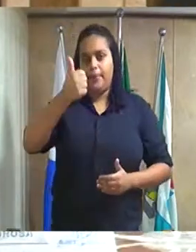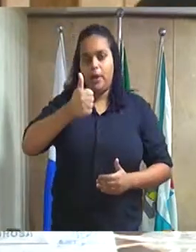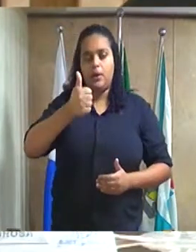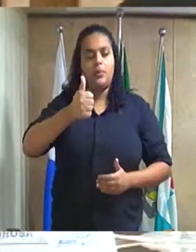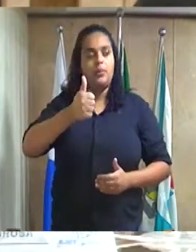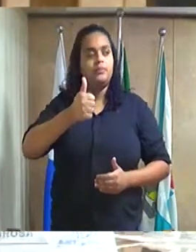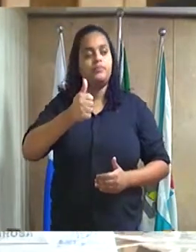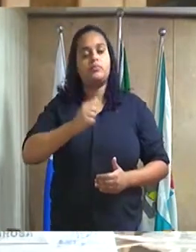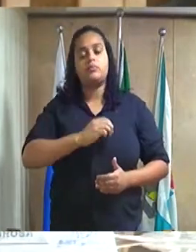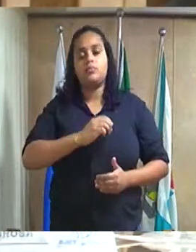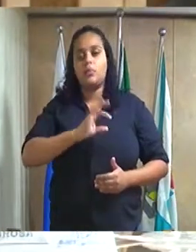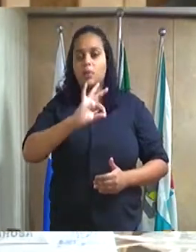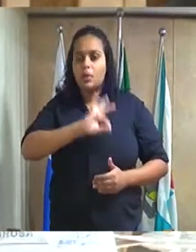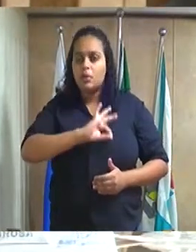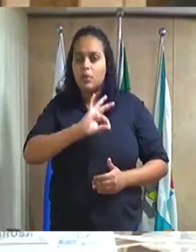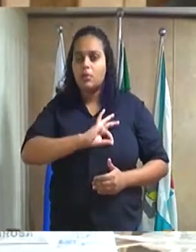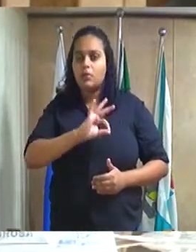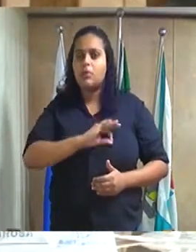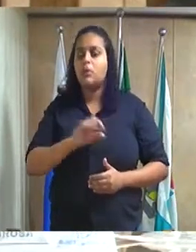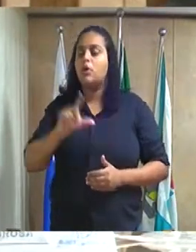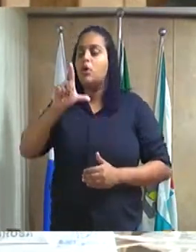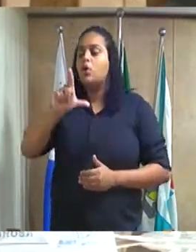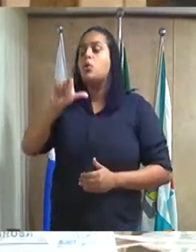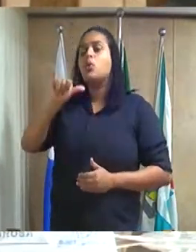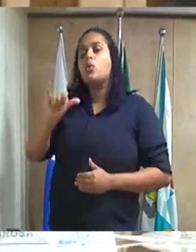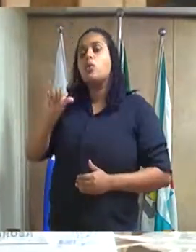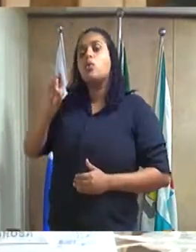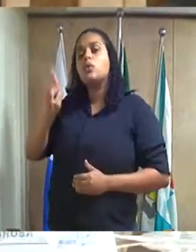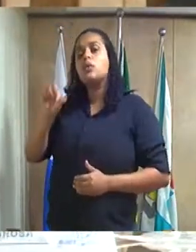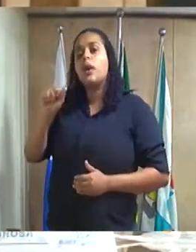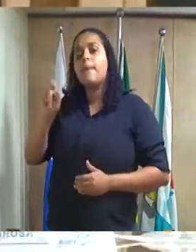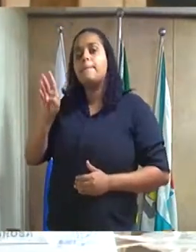Gunter Gunter Brinker de Matos